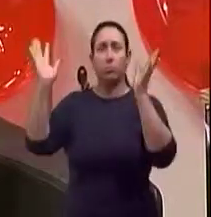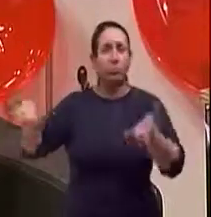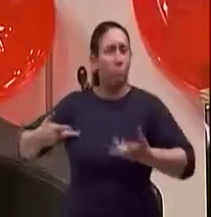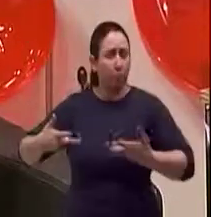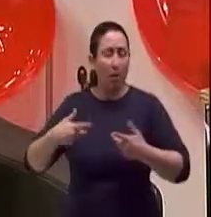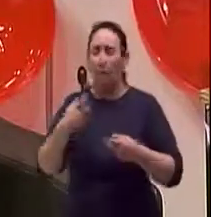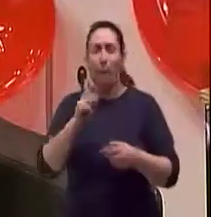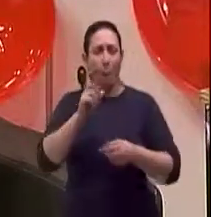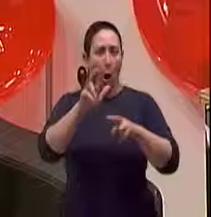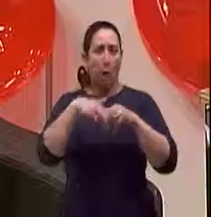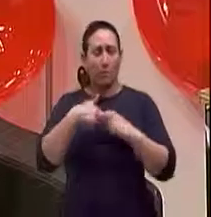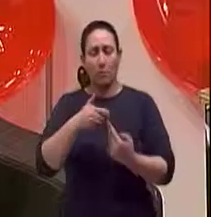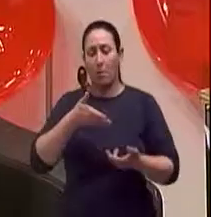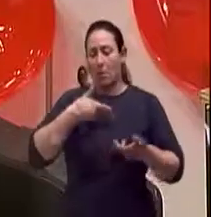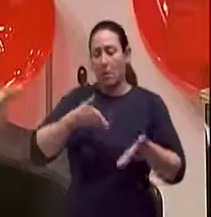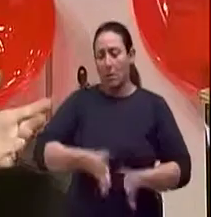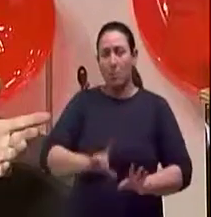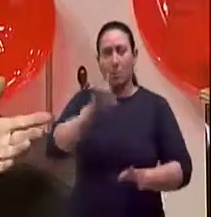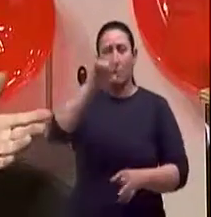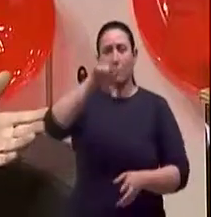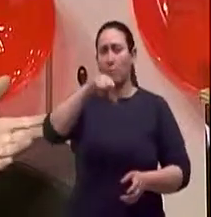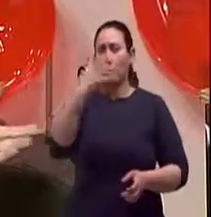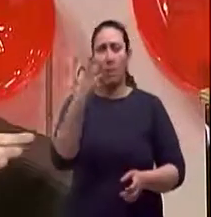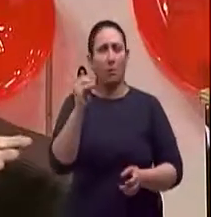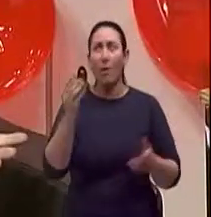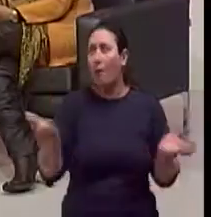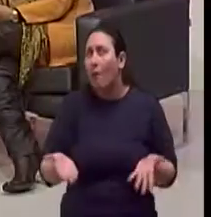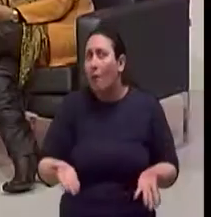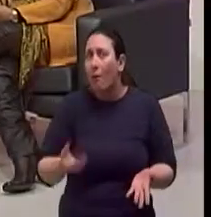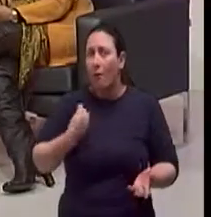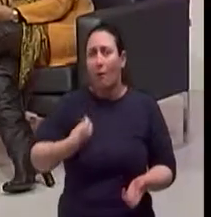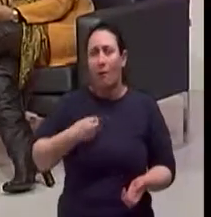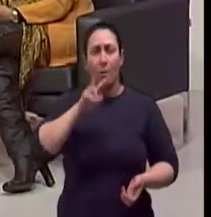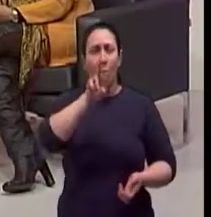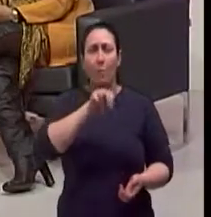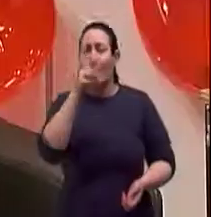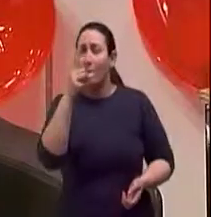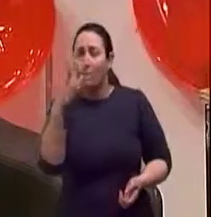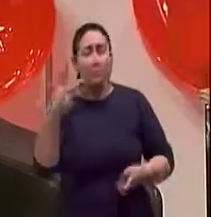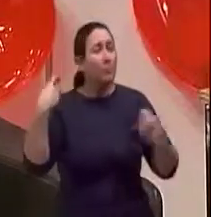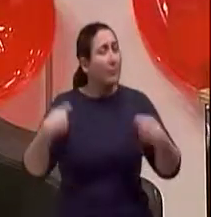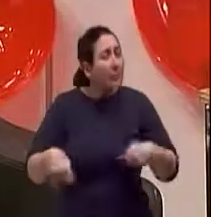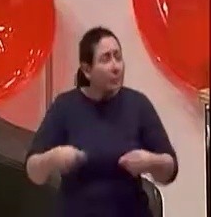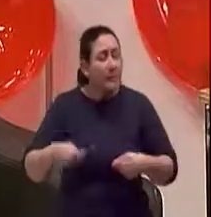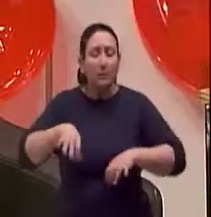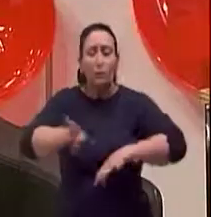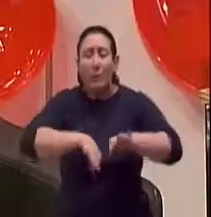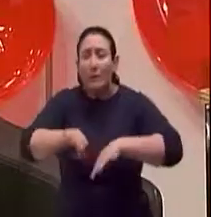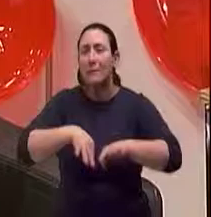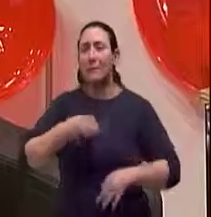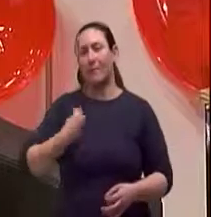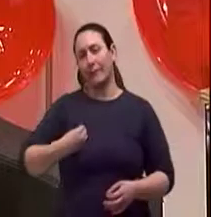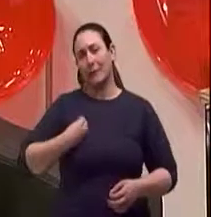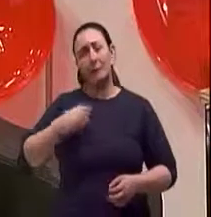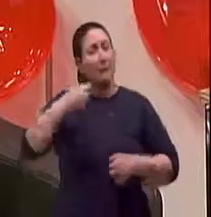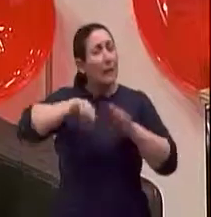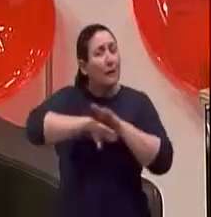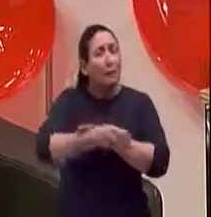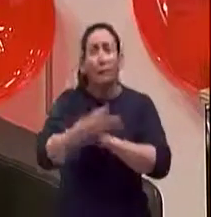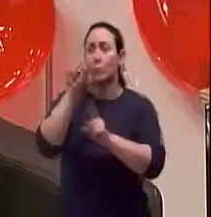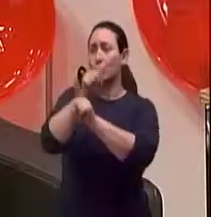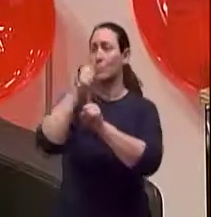1940, hoje ela está vivendo em 2013, tem que se adaptar ao aqui e agora. E isso é